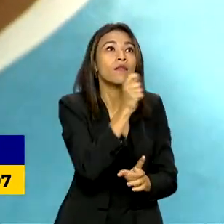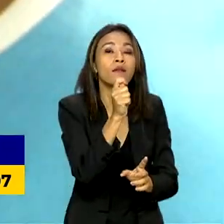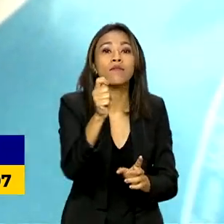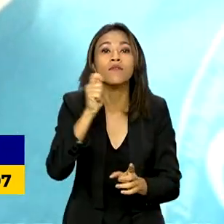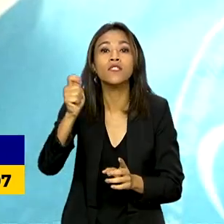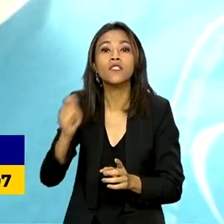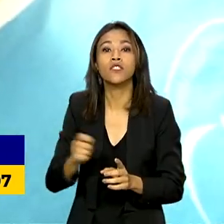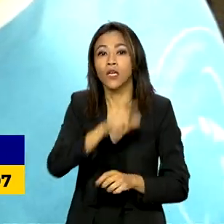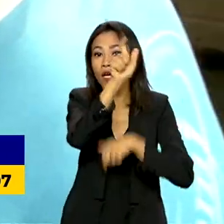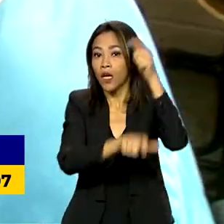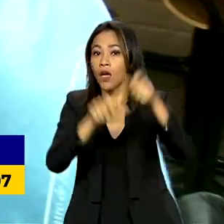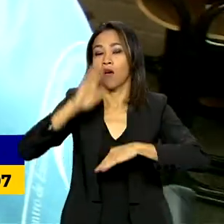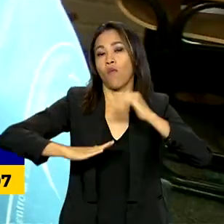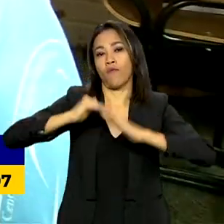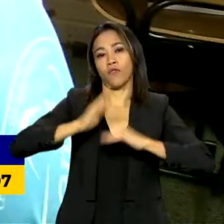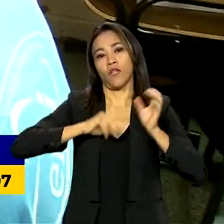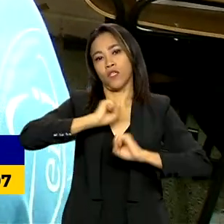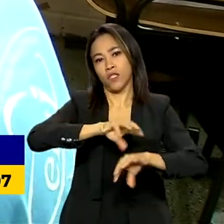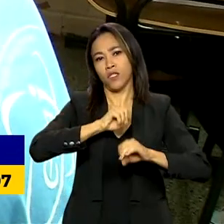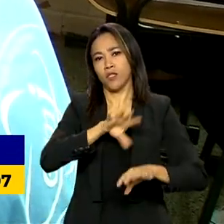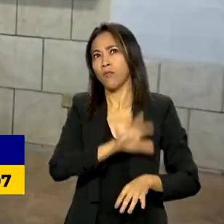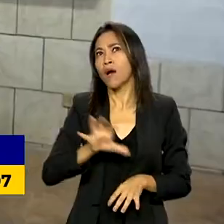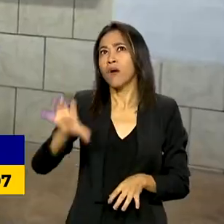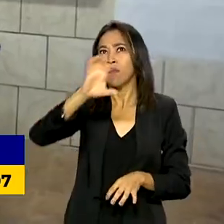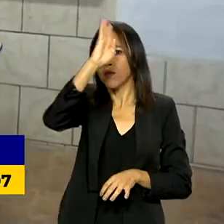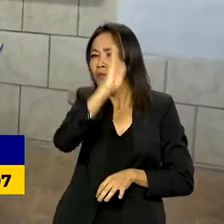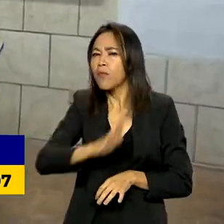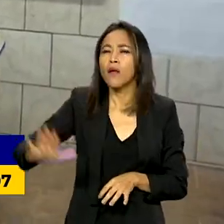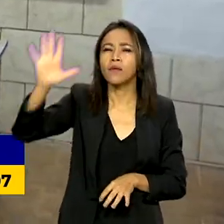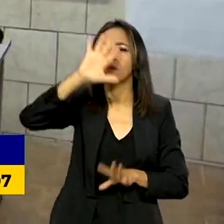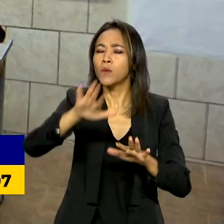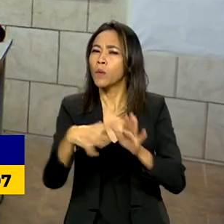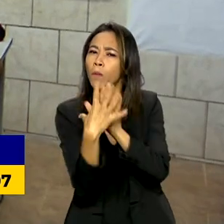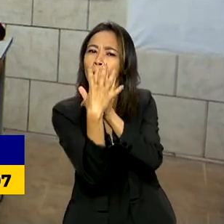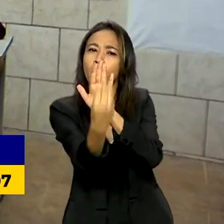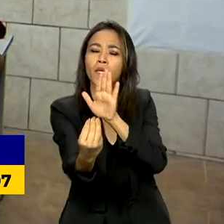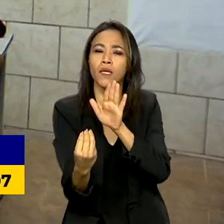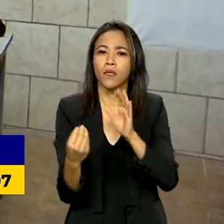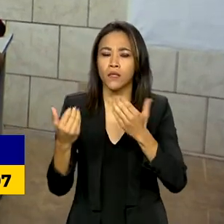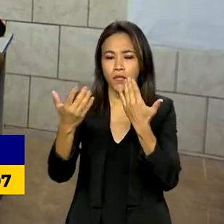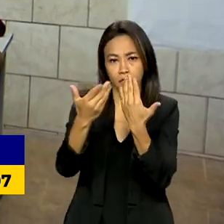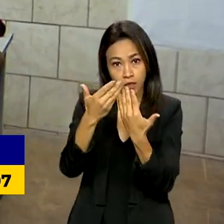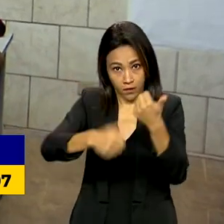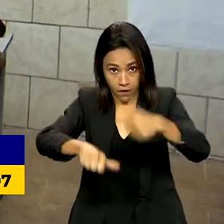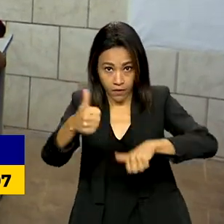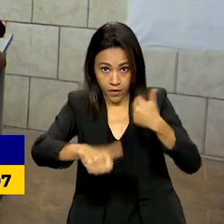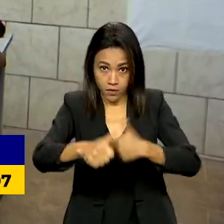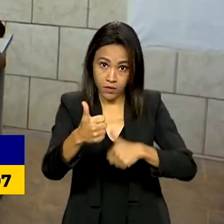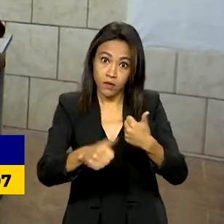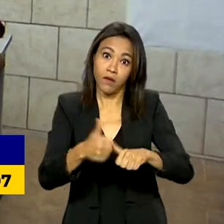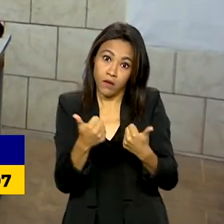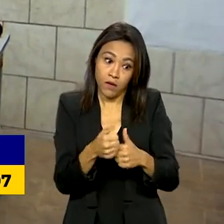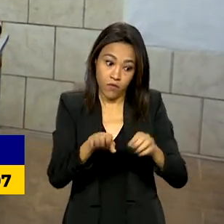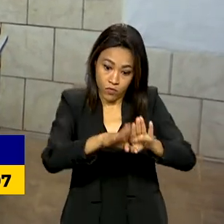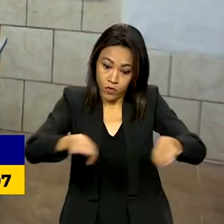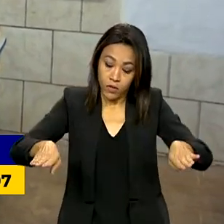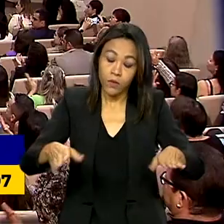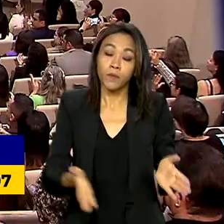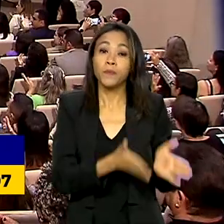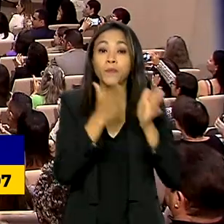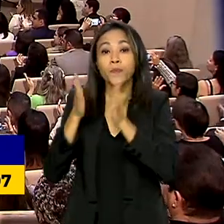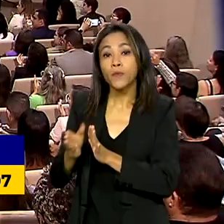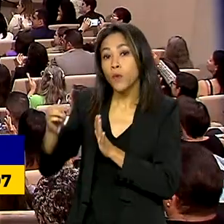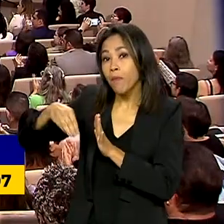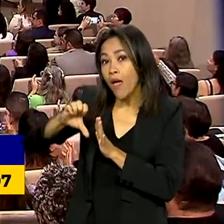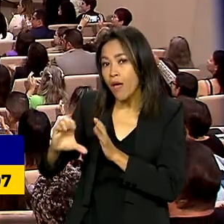com educadores de todas as regiões sobre o modelo de avaliação dos alunos. O MEC precisa de dados